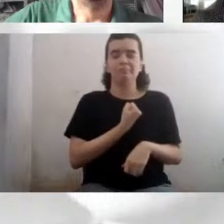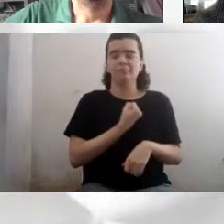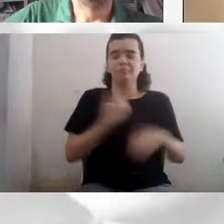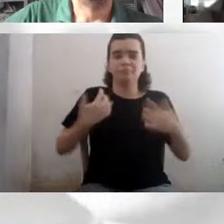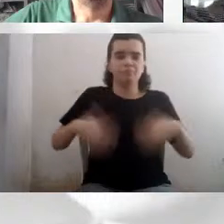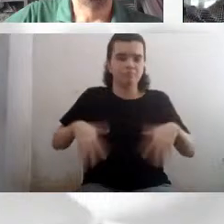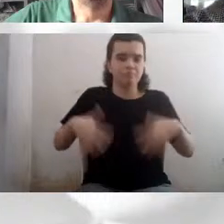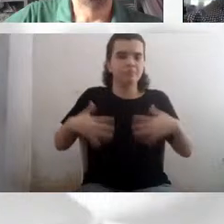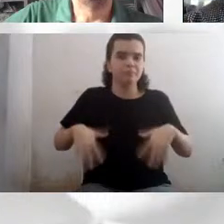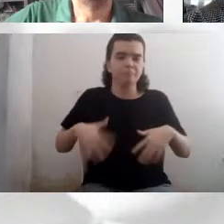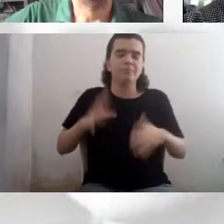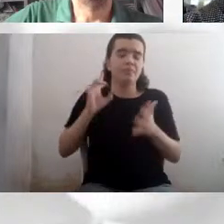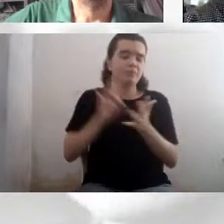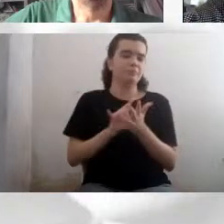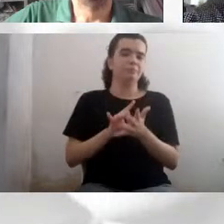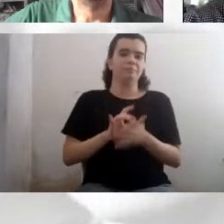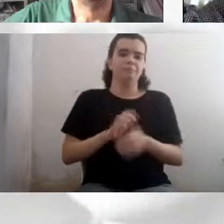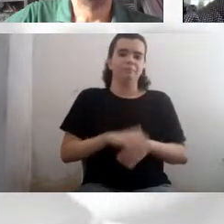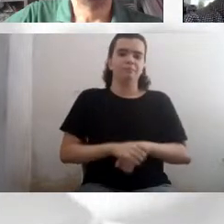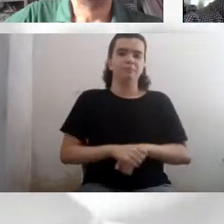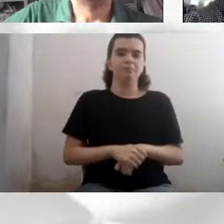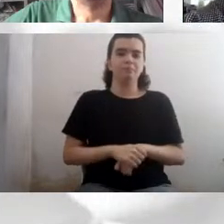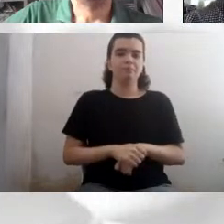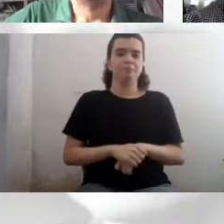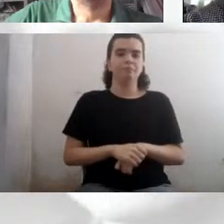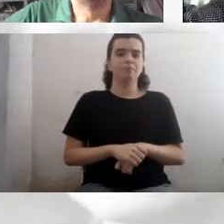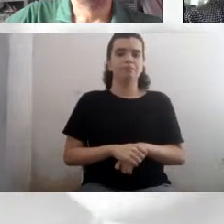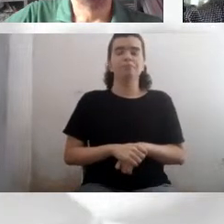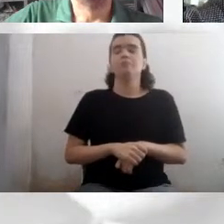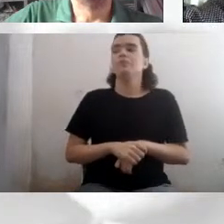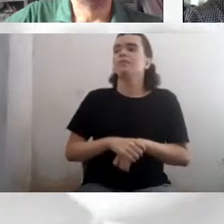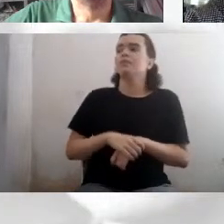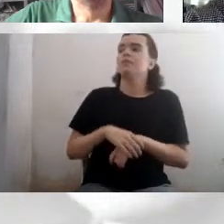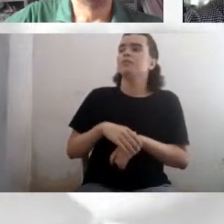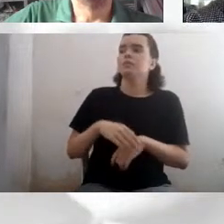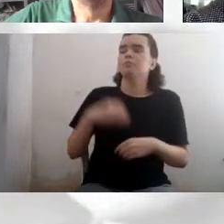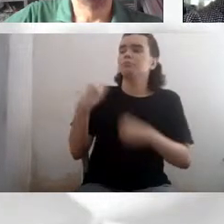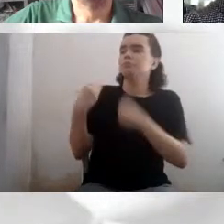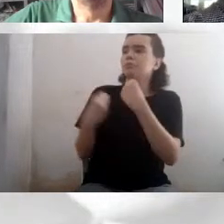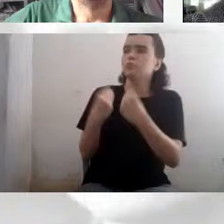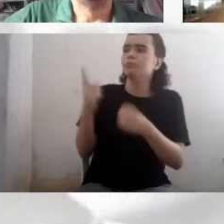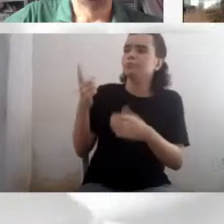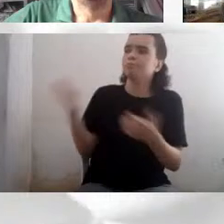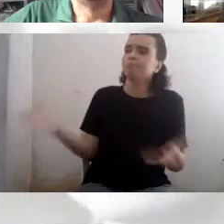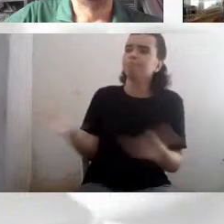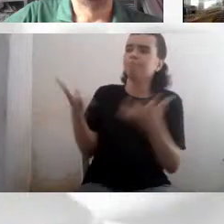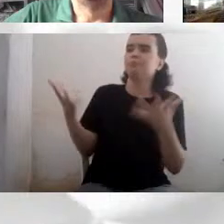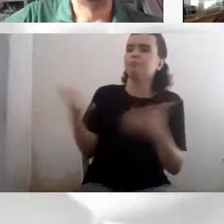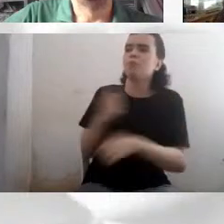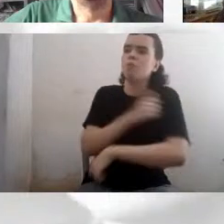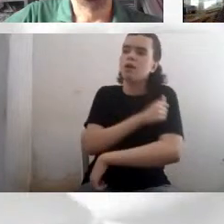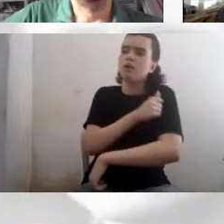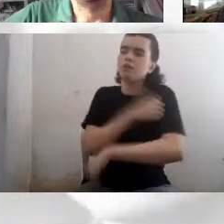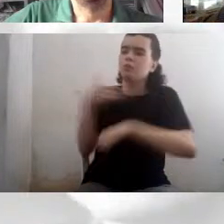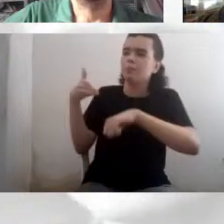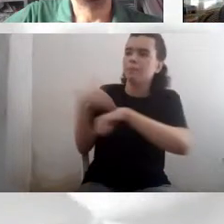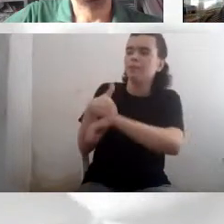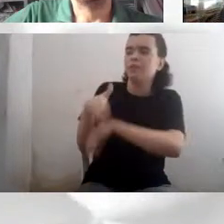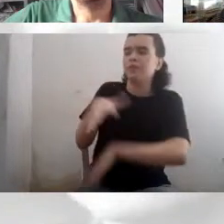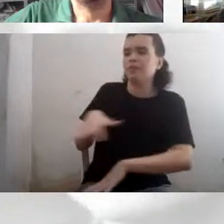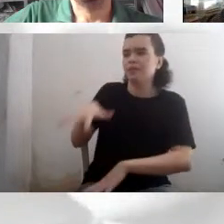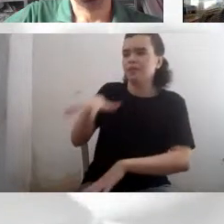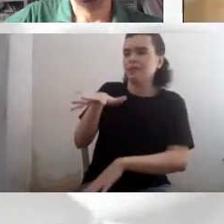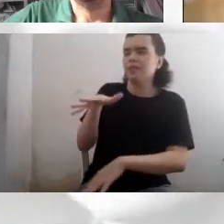Qual a sua mensagem para os alunos que estão ingressando no estudo de astrofísica? Primeiro que tem que gostar muito de